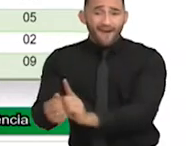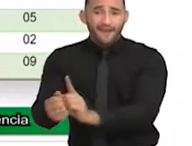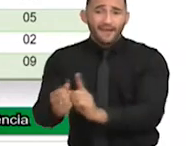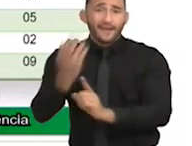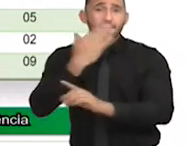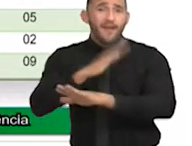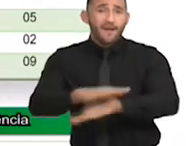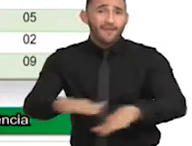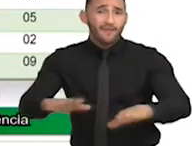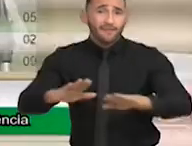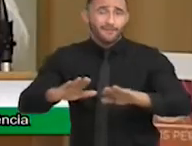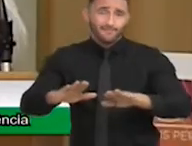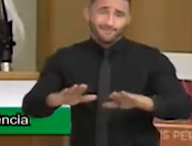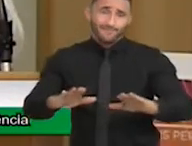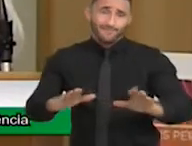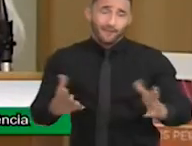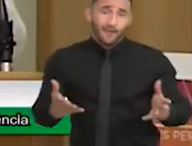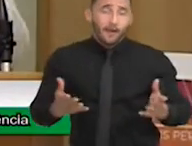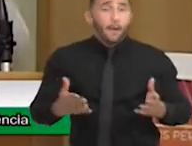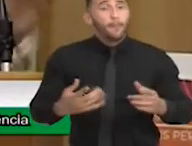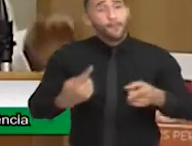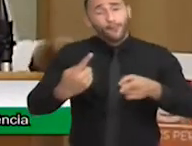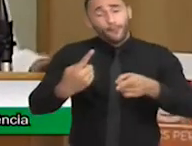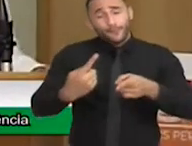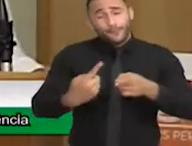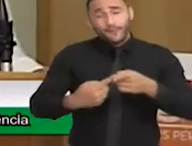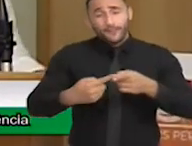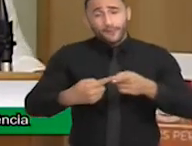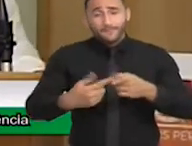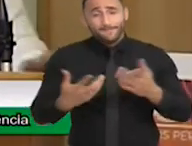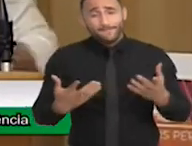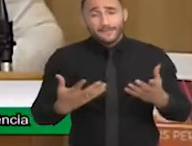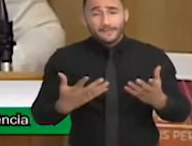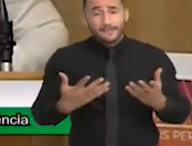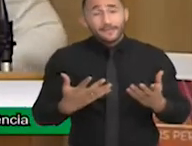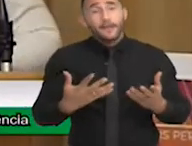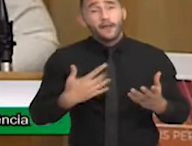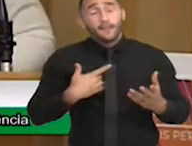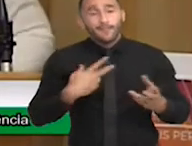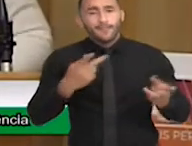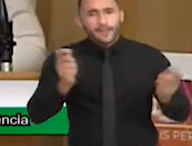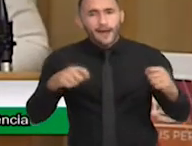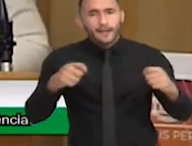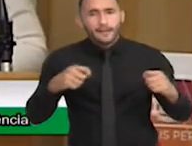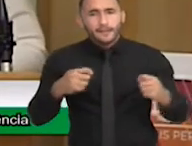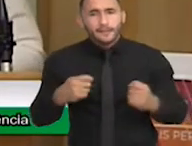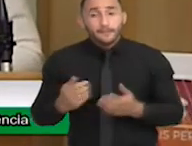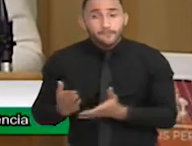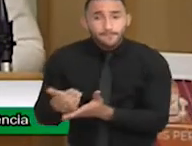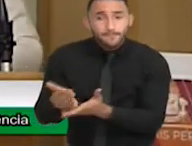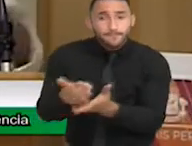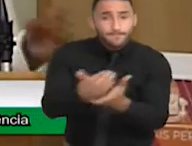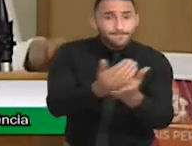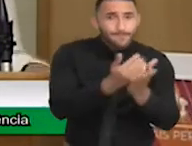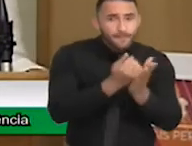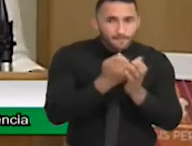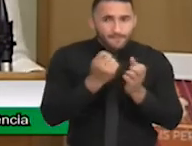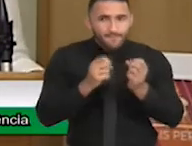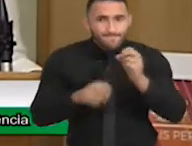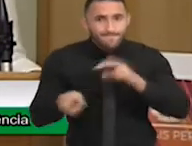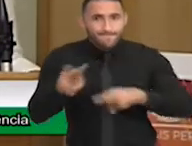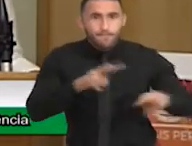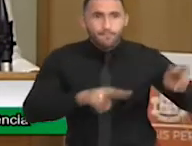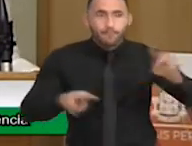Então, é por isso que, muitas vezes, nem todas, a gente consegue fazer essa cobertura de 100% do AE, porque é